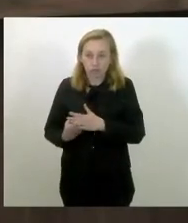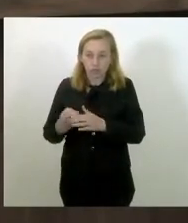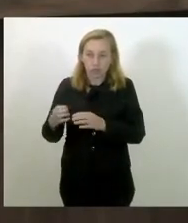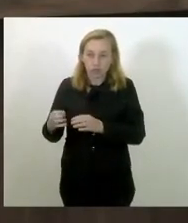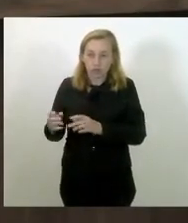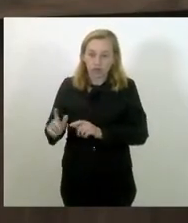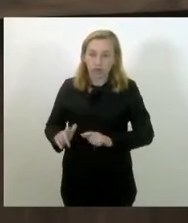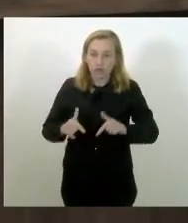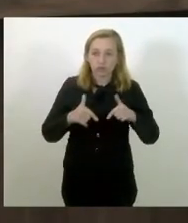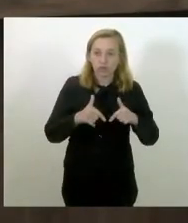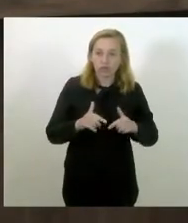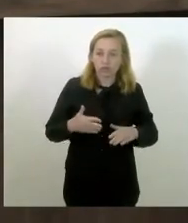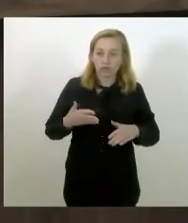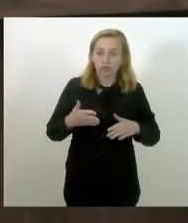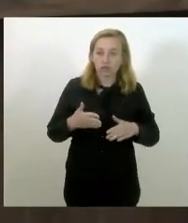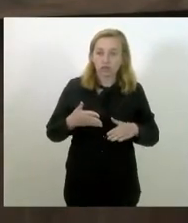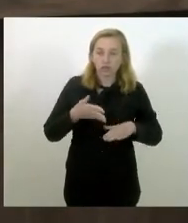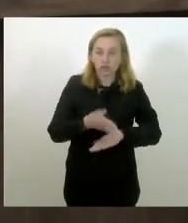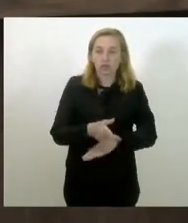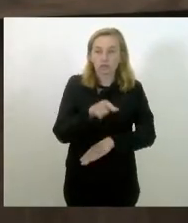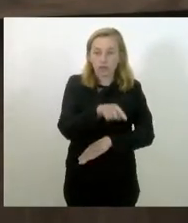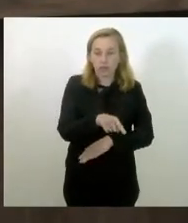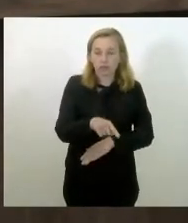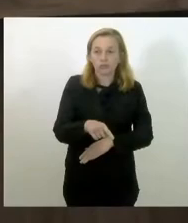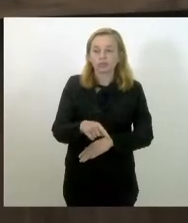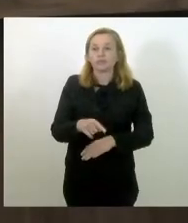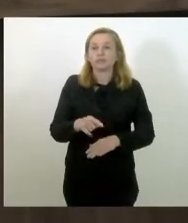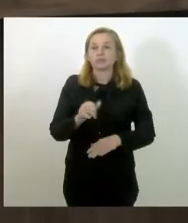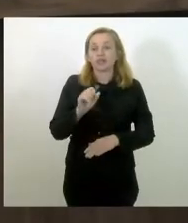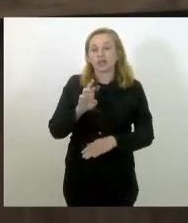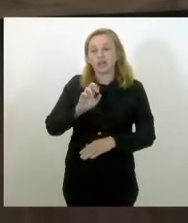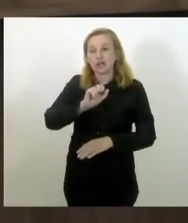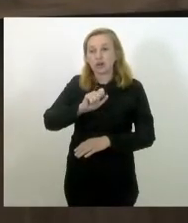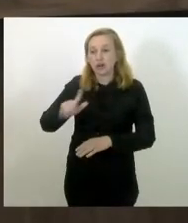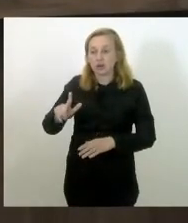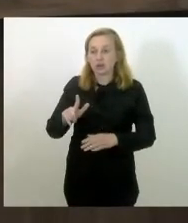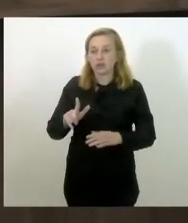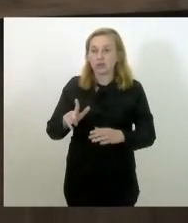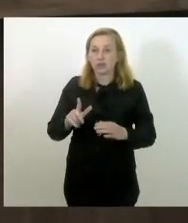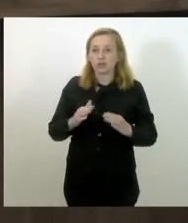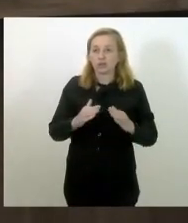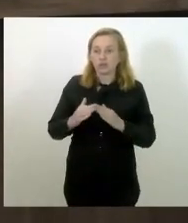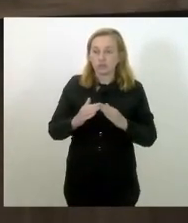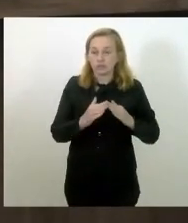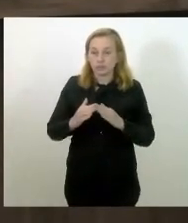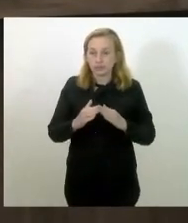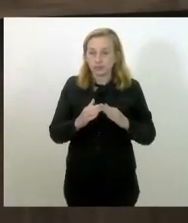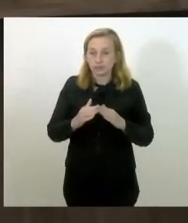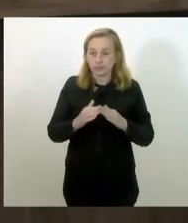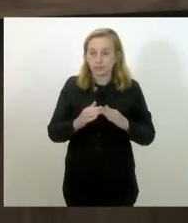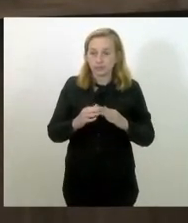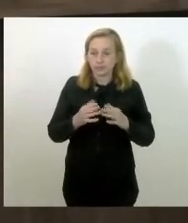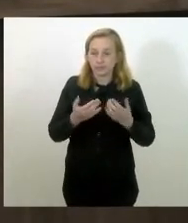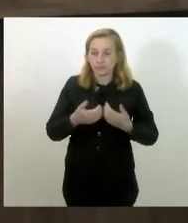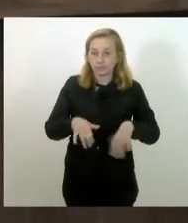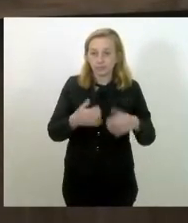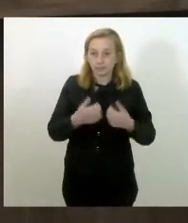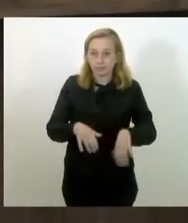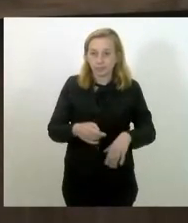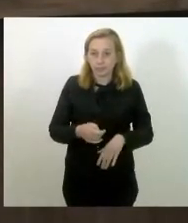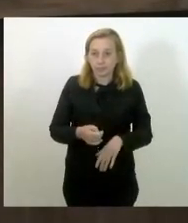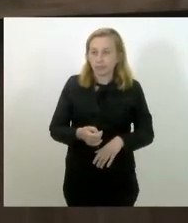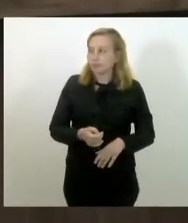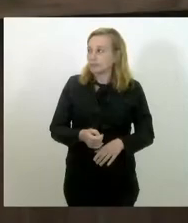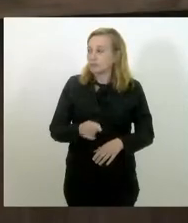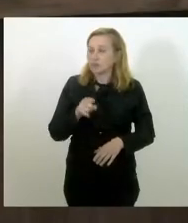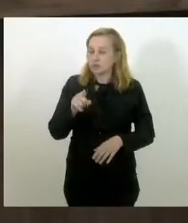Areal é vizinho do prefeito de Petrópolis, que daqui a pouco vai estar assumindo aquela cadeira, e você, Gutinho, vai